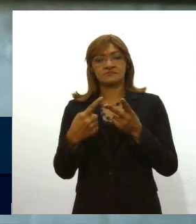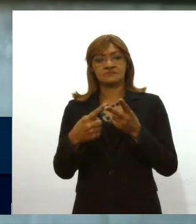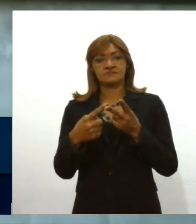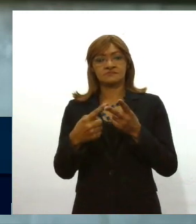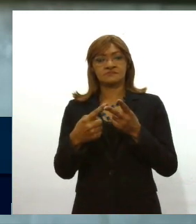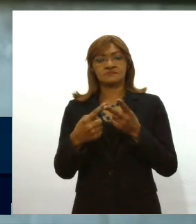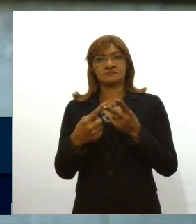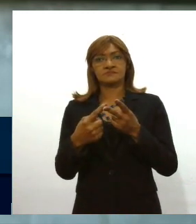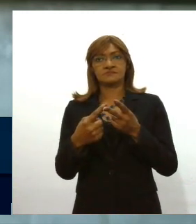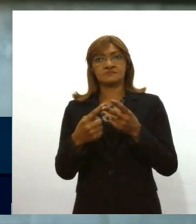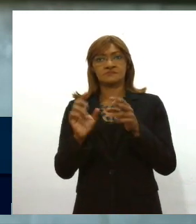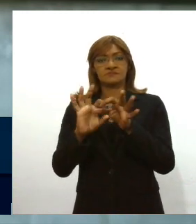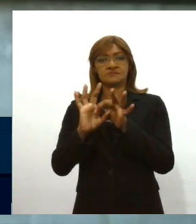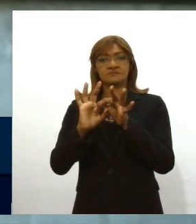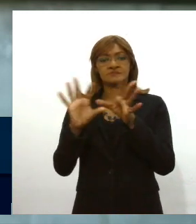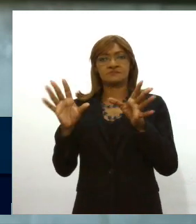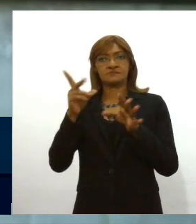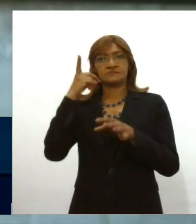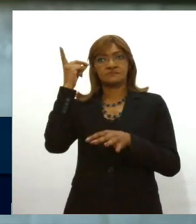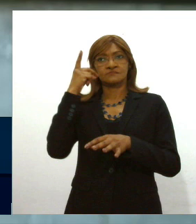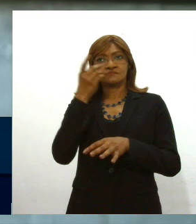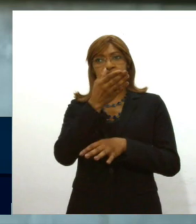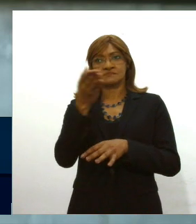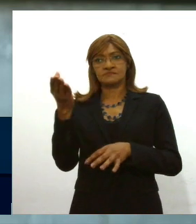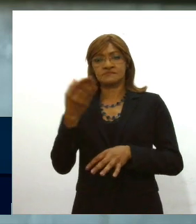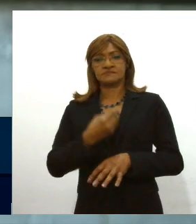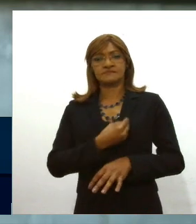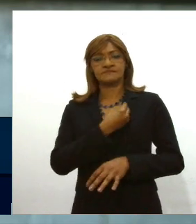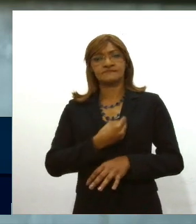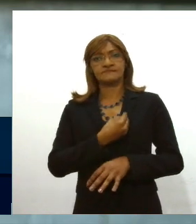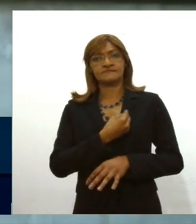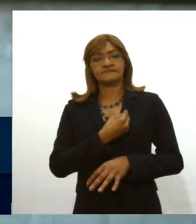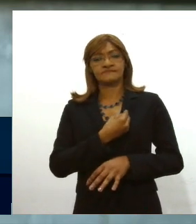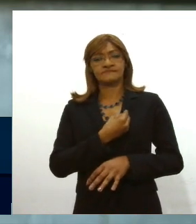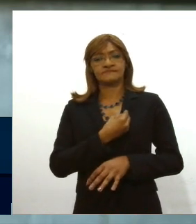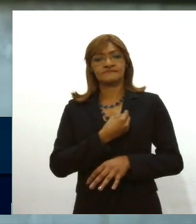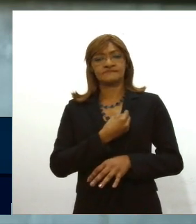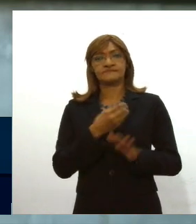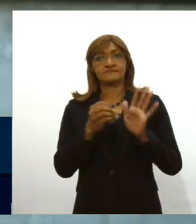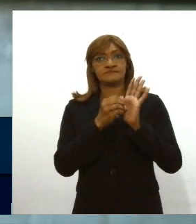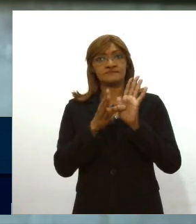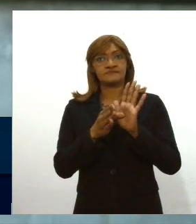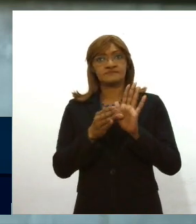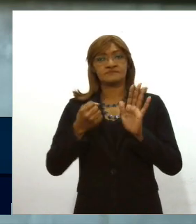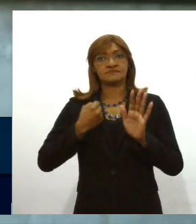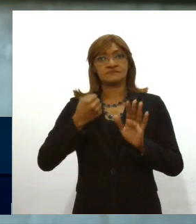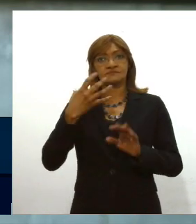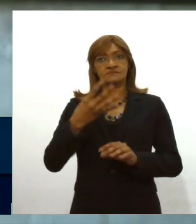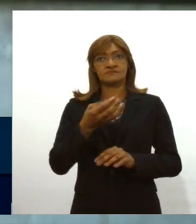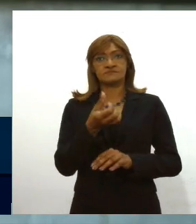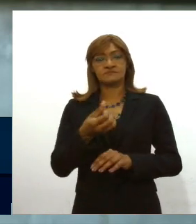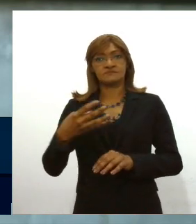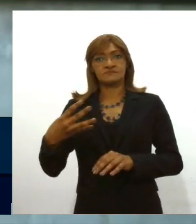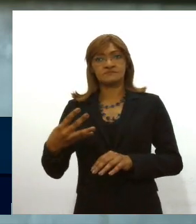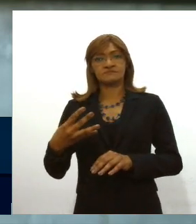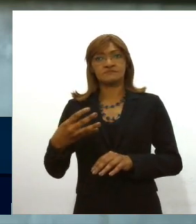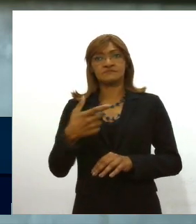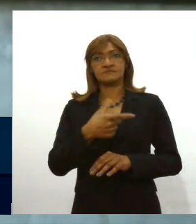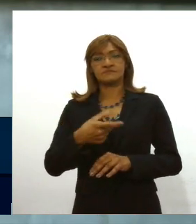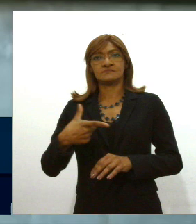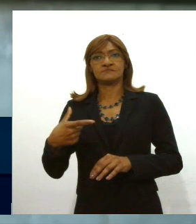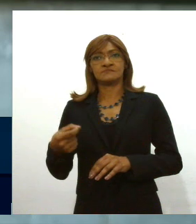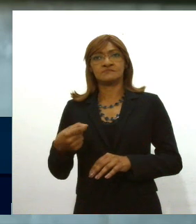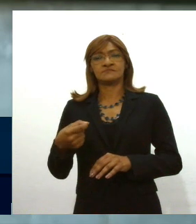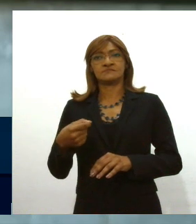voltaremos a conceder a palavra aos deputados que estão presentes temos a indicação de número 464 2020 de